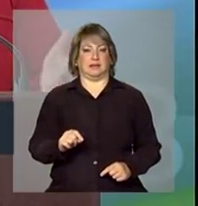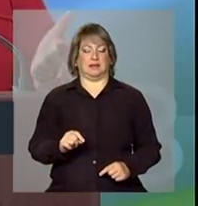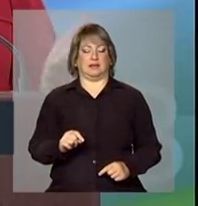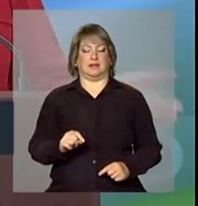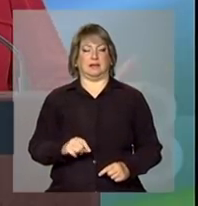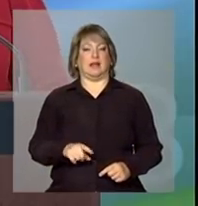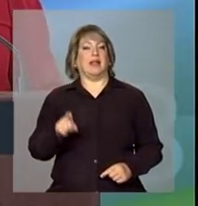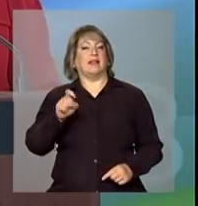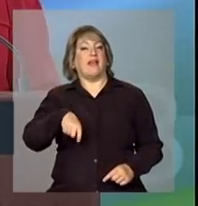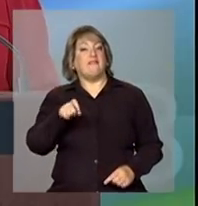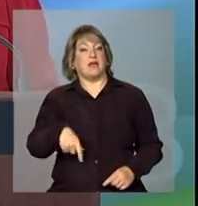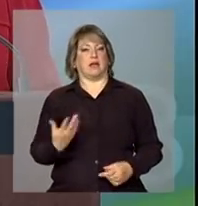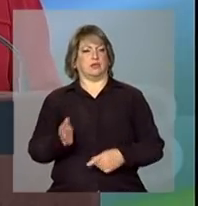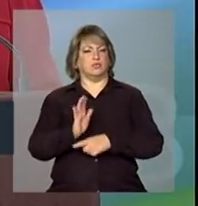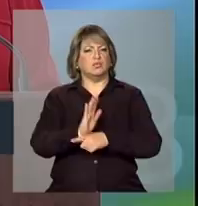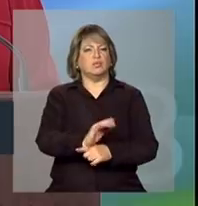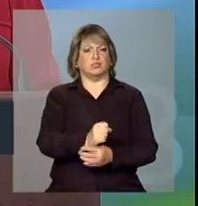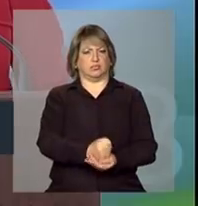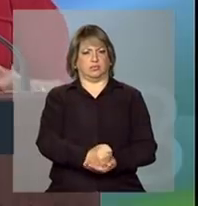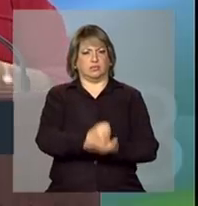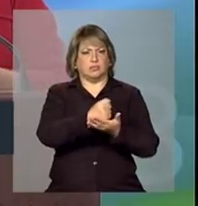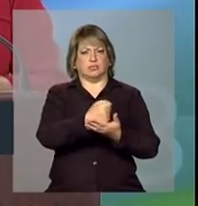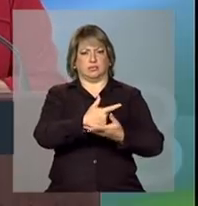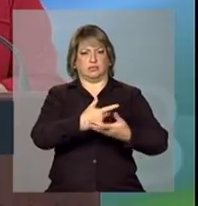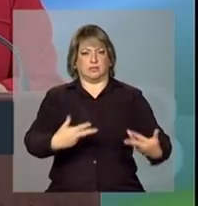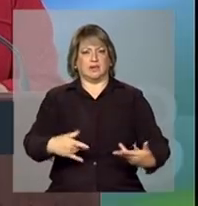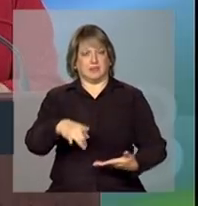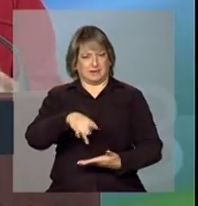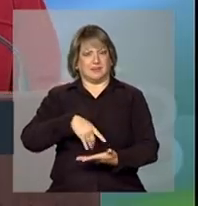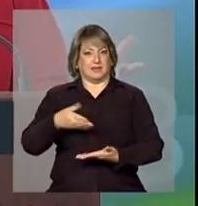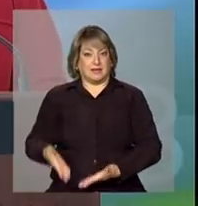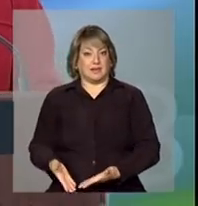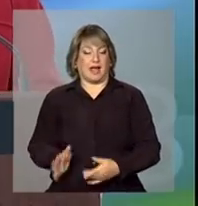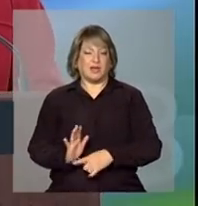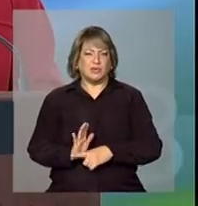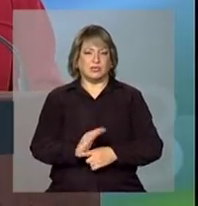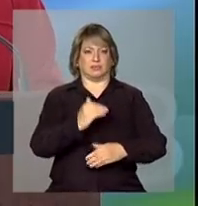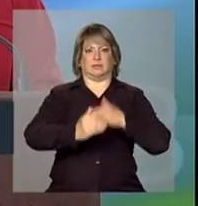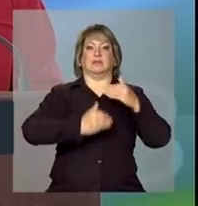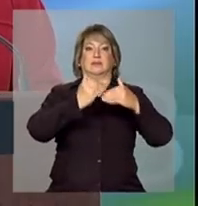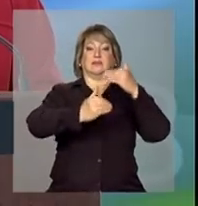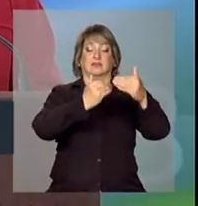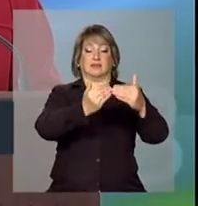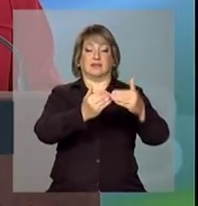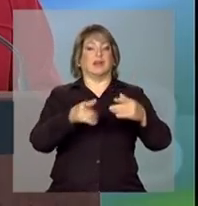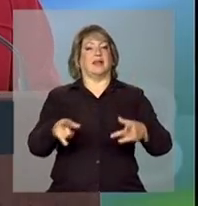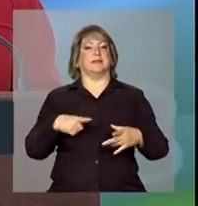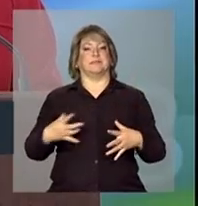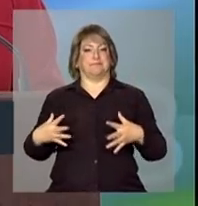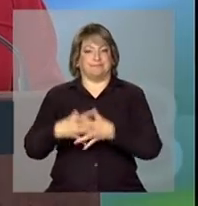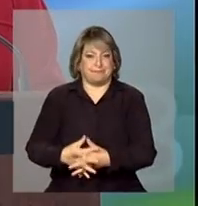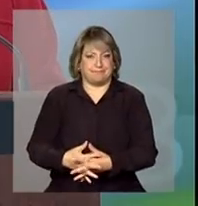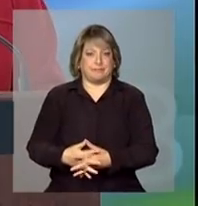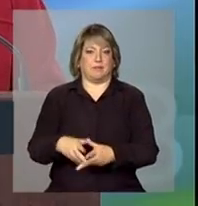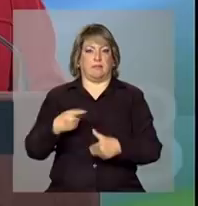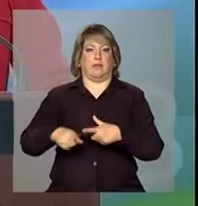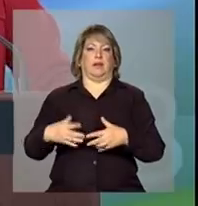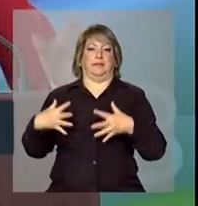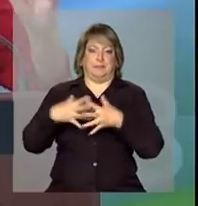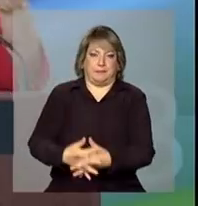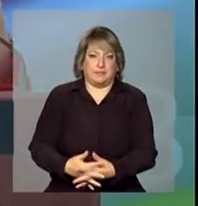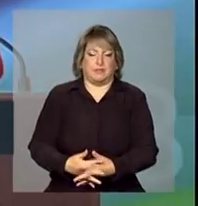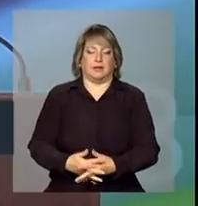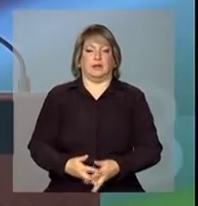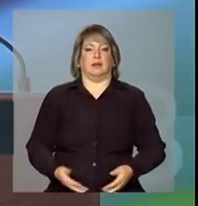dar suporte ou ajudar a desenvolver, entrava. E